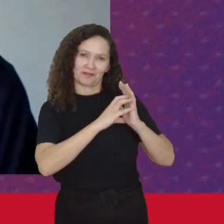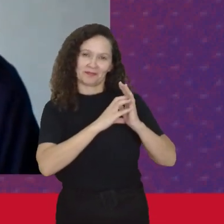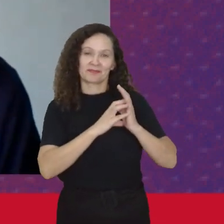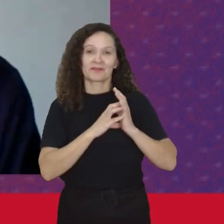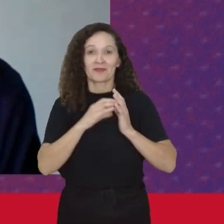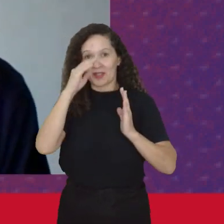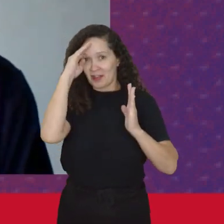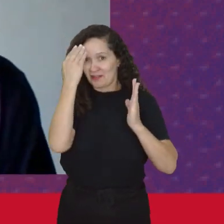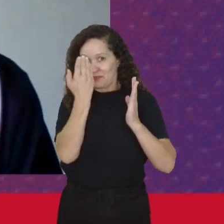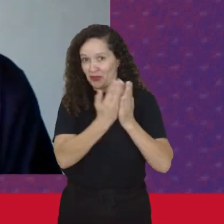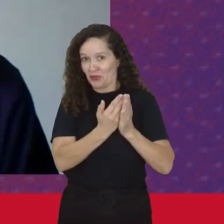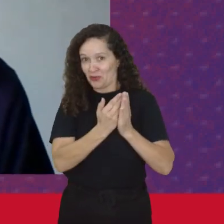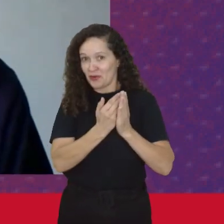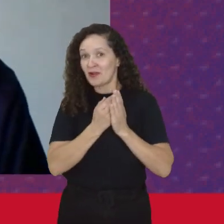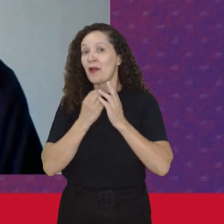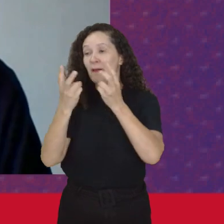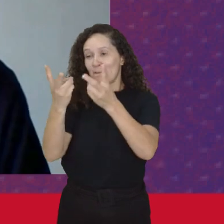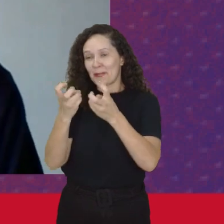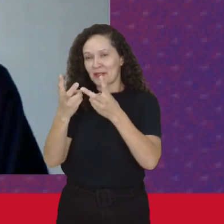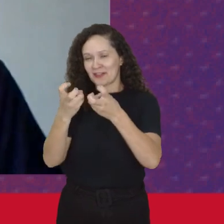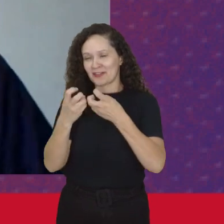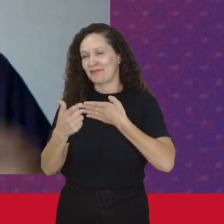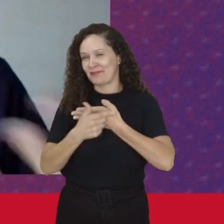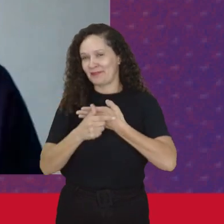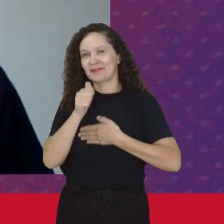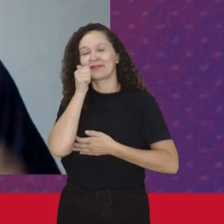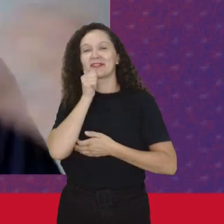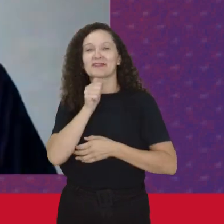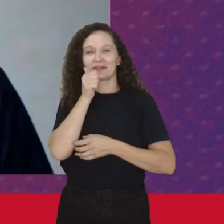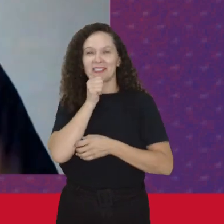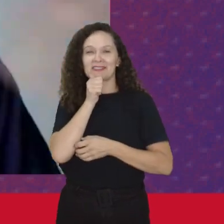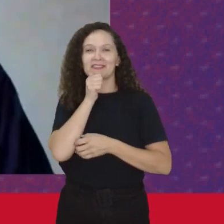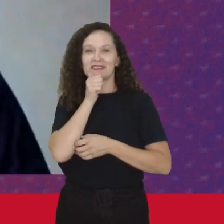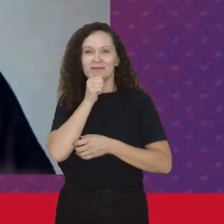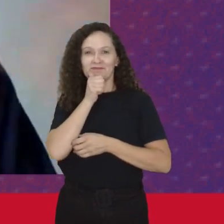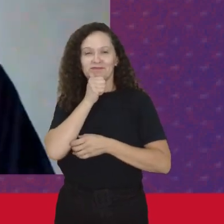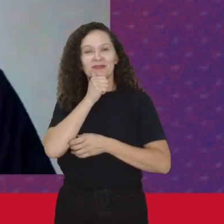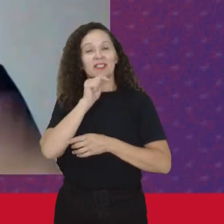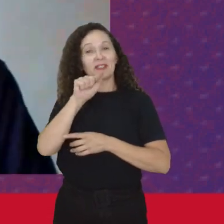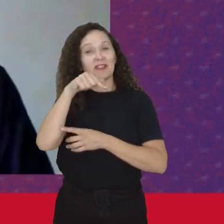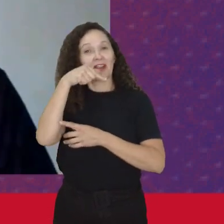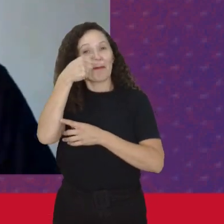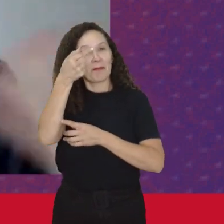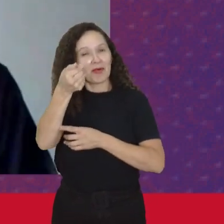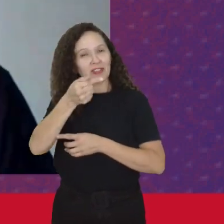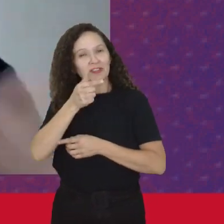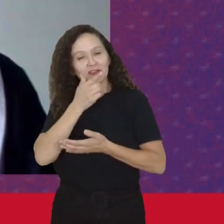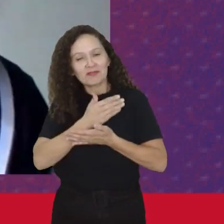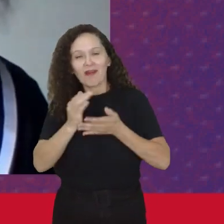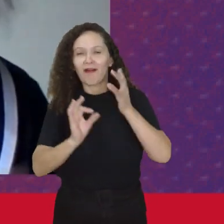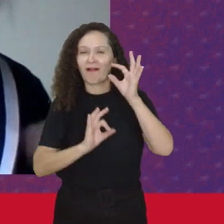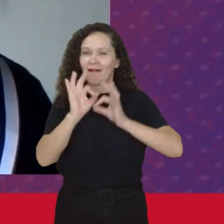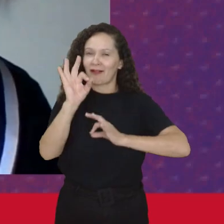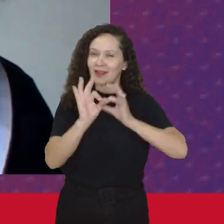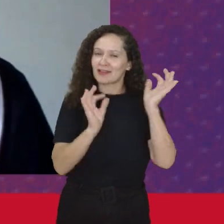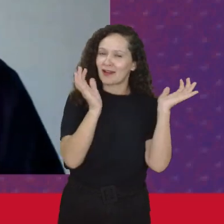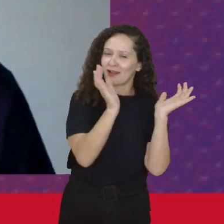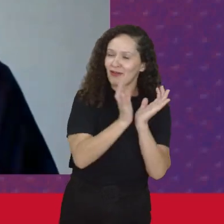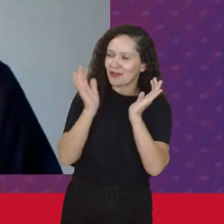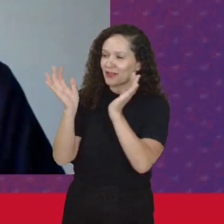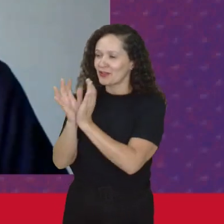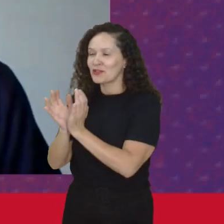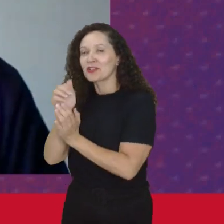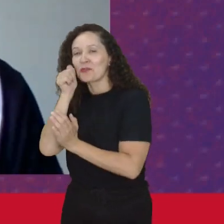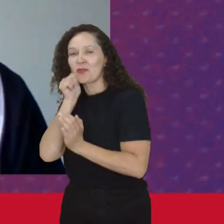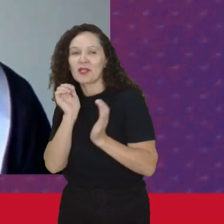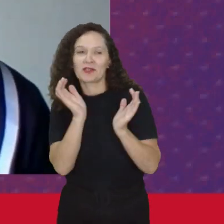Reconheceu O papel protagônico Das mulheres Naquele momento E incorporou E começou a organizar Organizou o primeiro Sovete